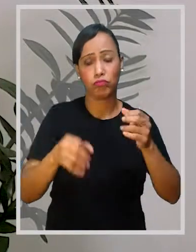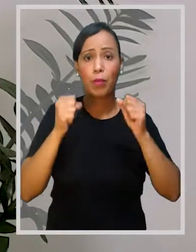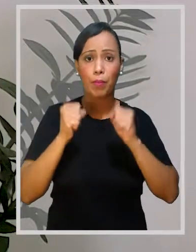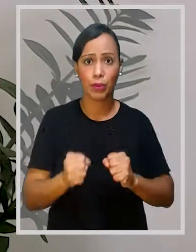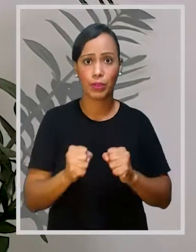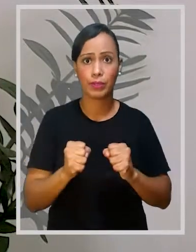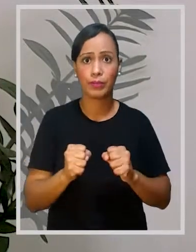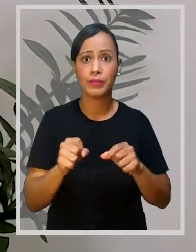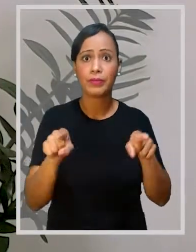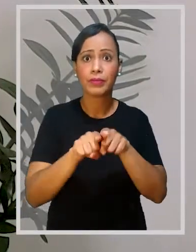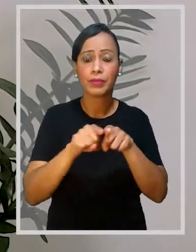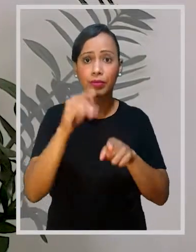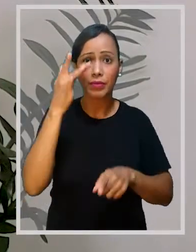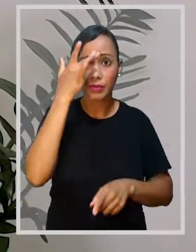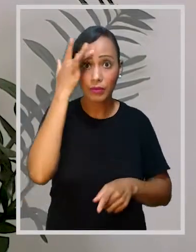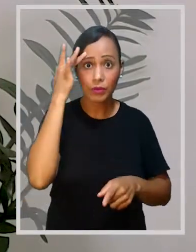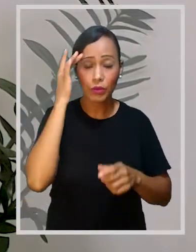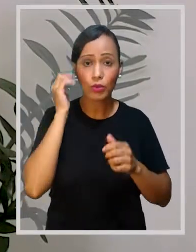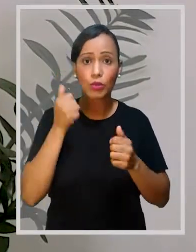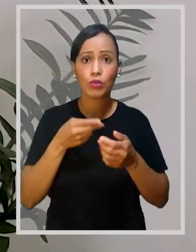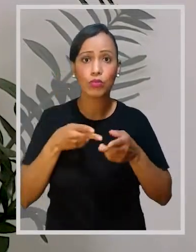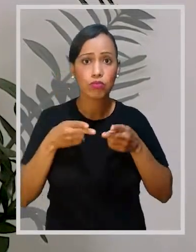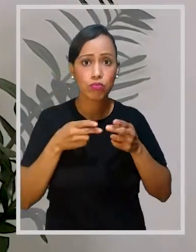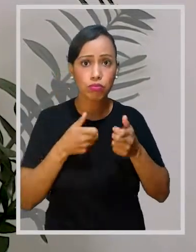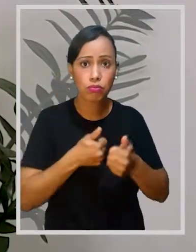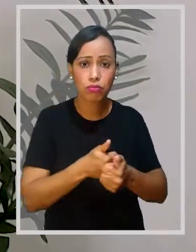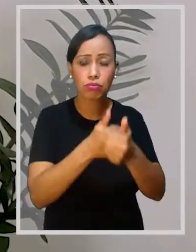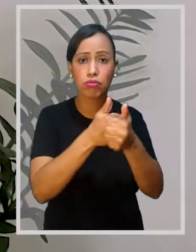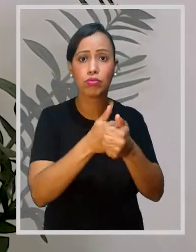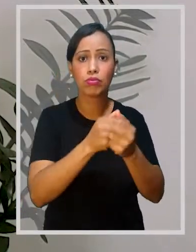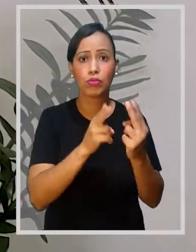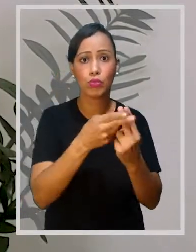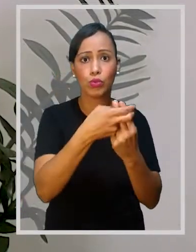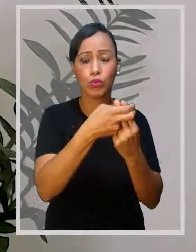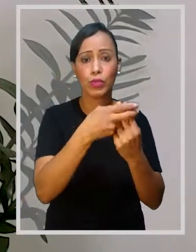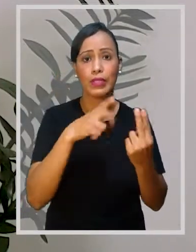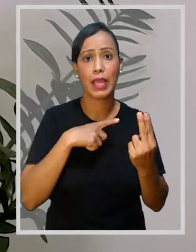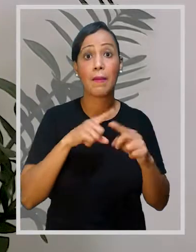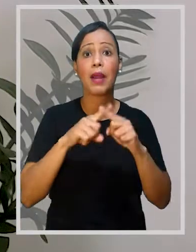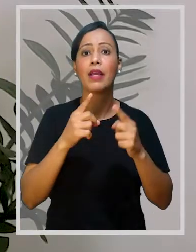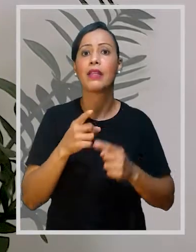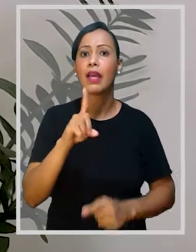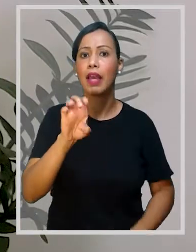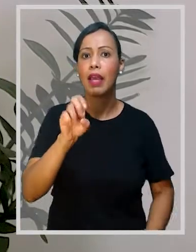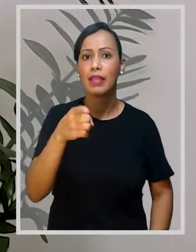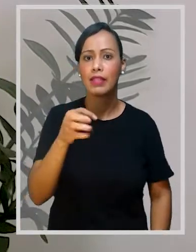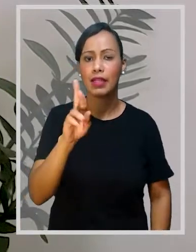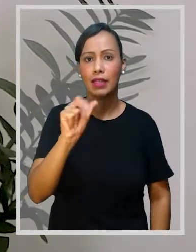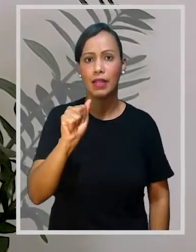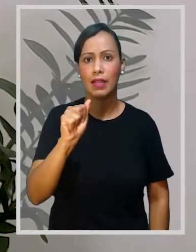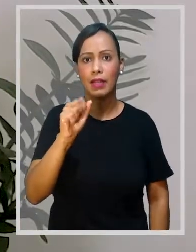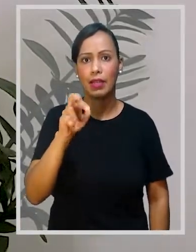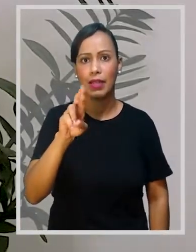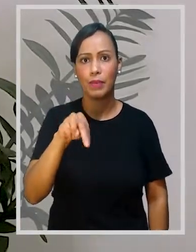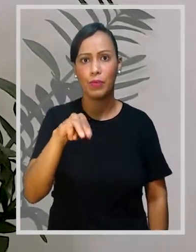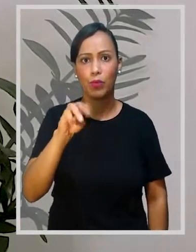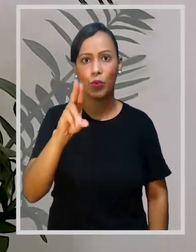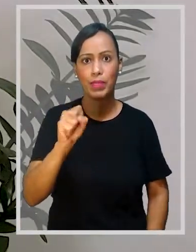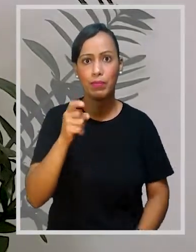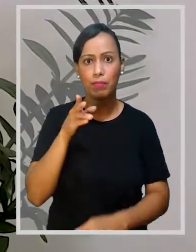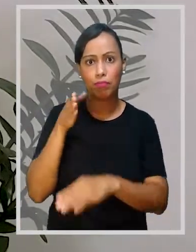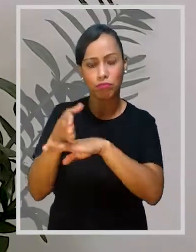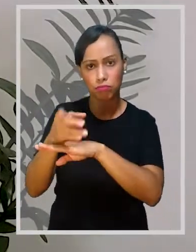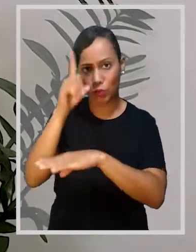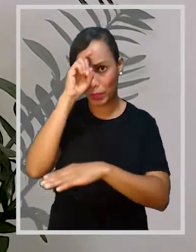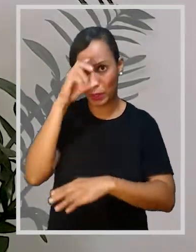Para aqueles que fazem acompanhamento médico na rede privada, o extra-remume não se aplica 1.